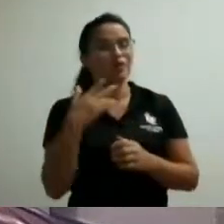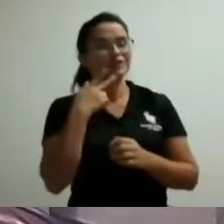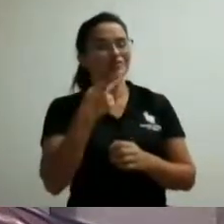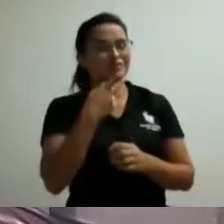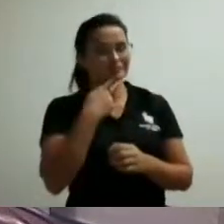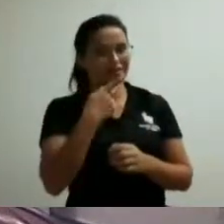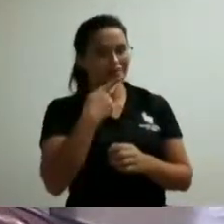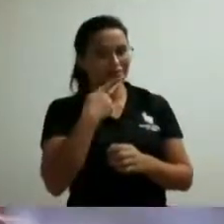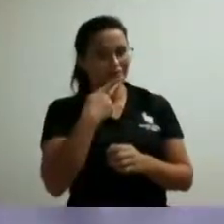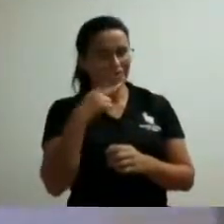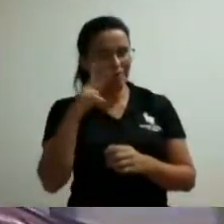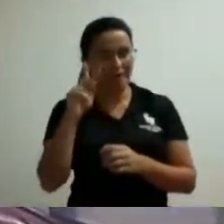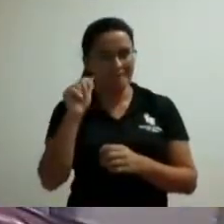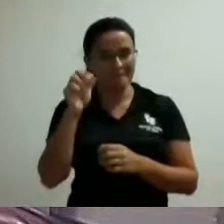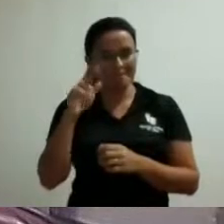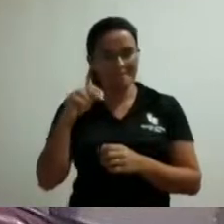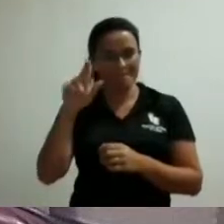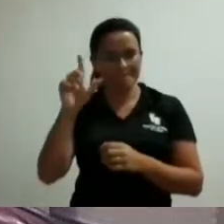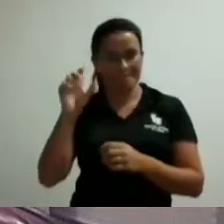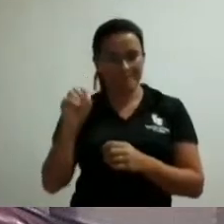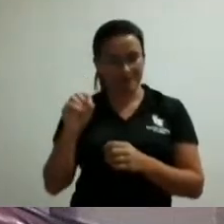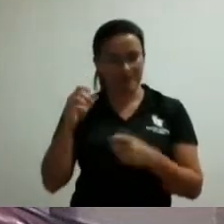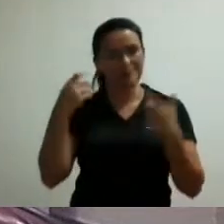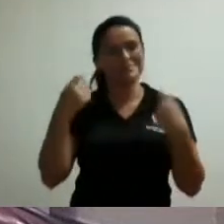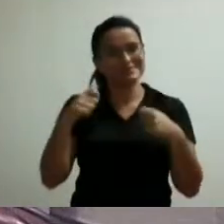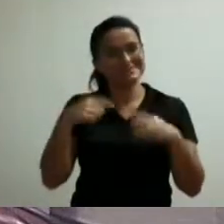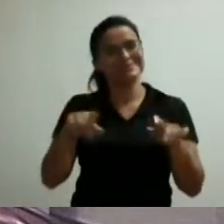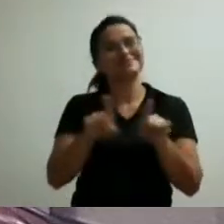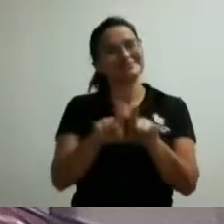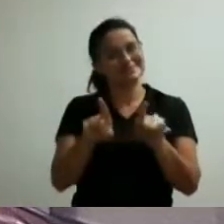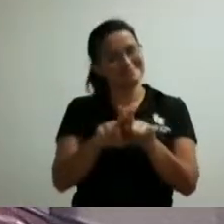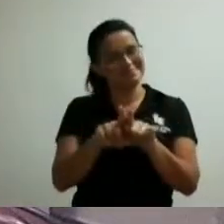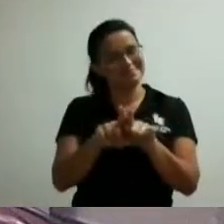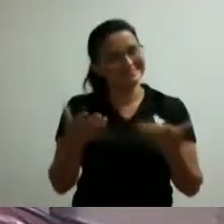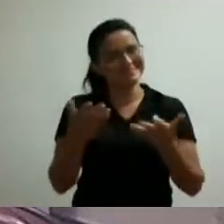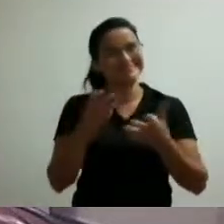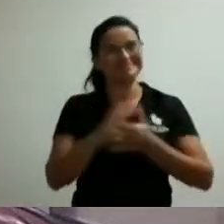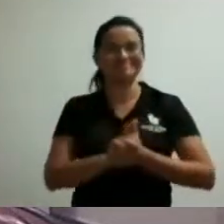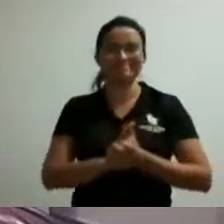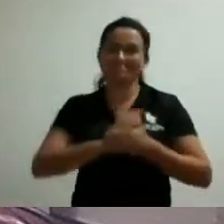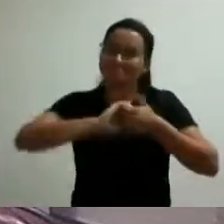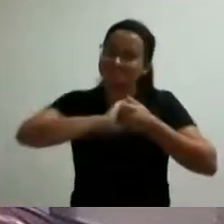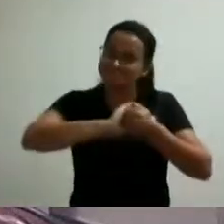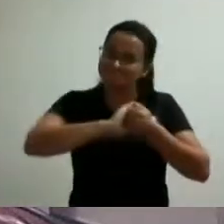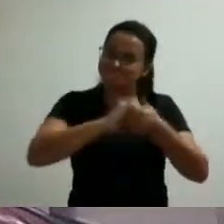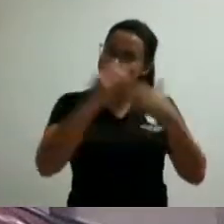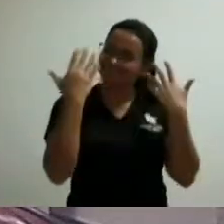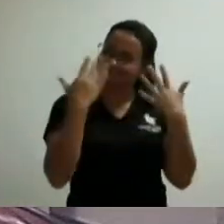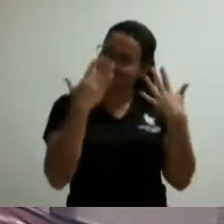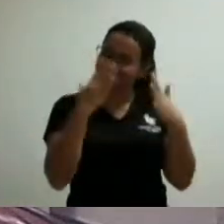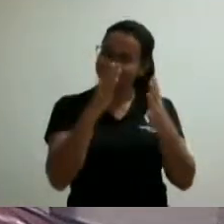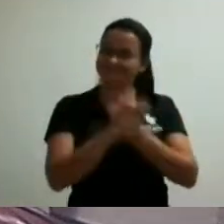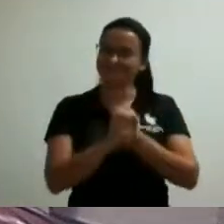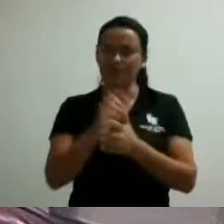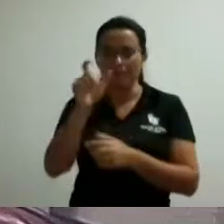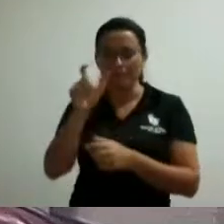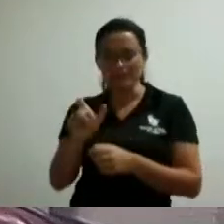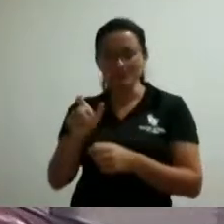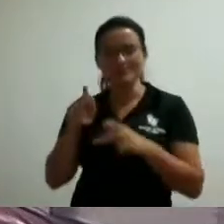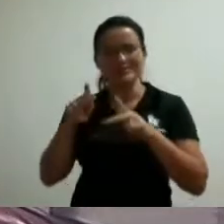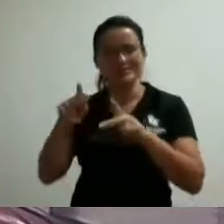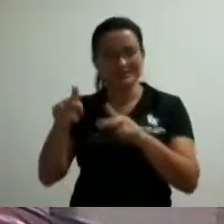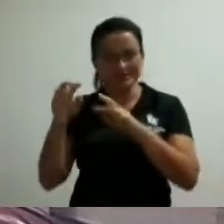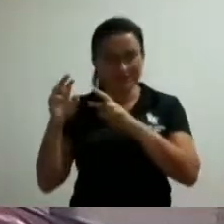Tristão não poderíamos deixar também de fazer uma saudação a ele né pessoa esta que tem um respeito muito grande com essa casa legislativa por várias